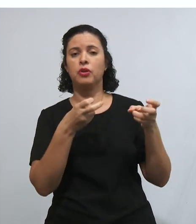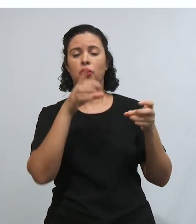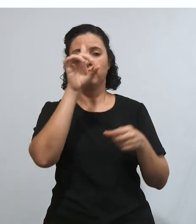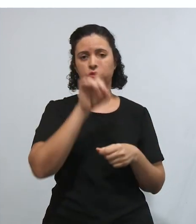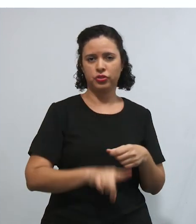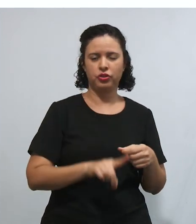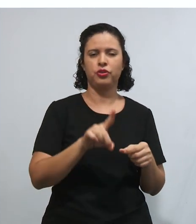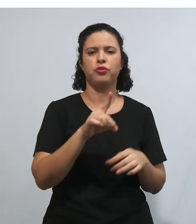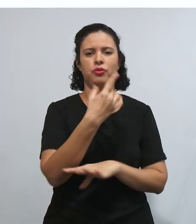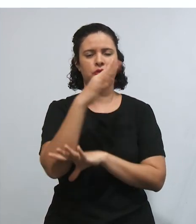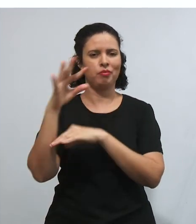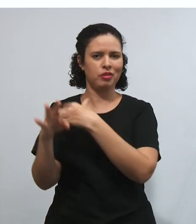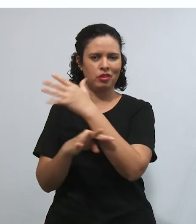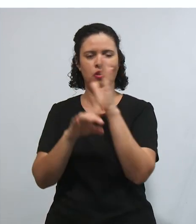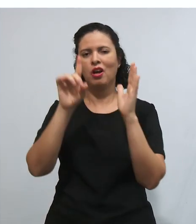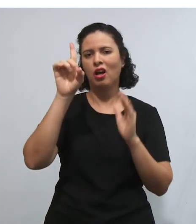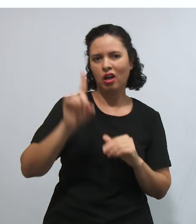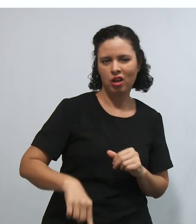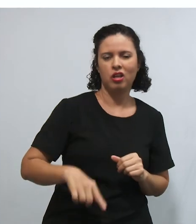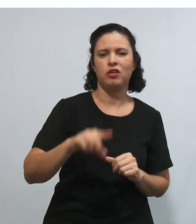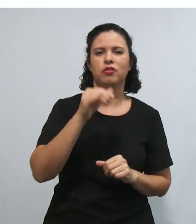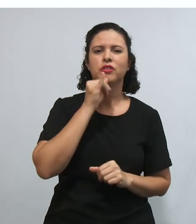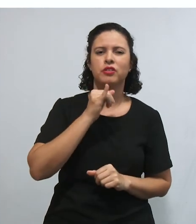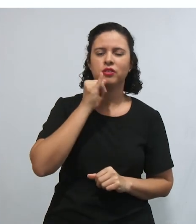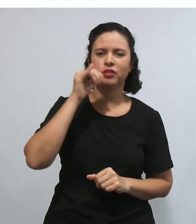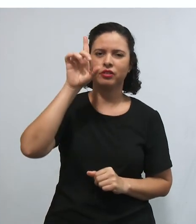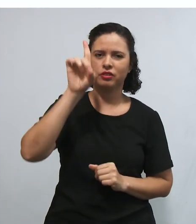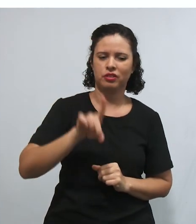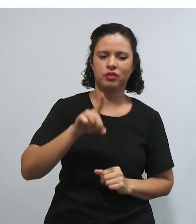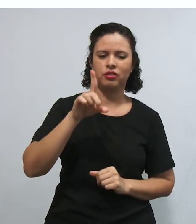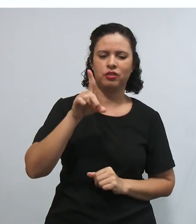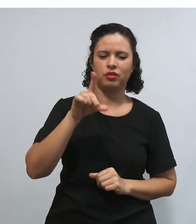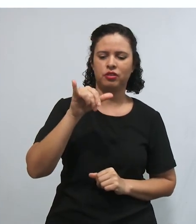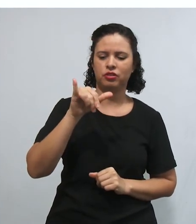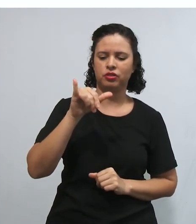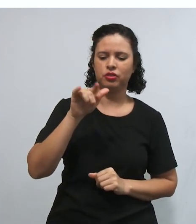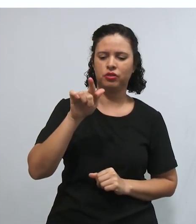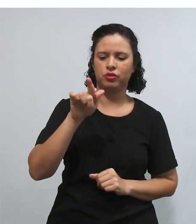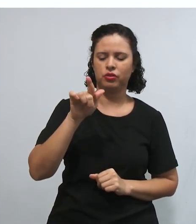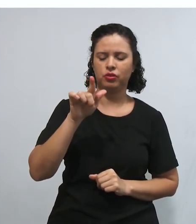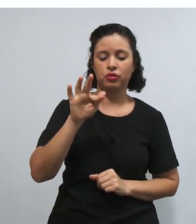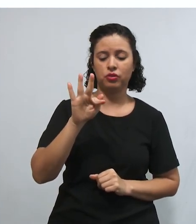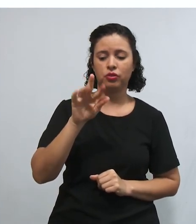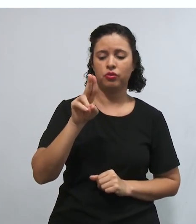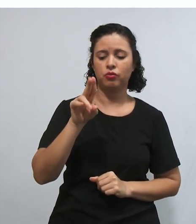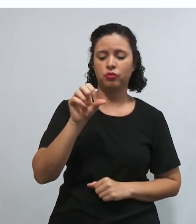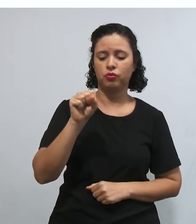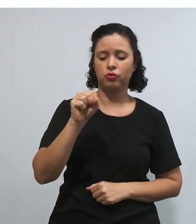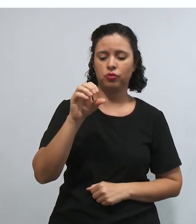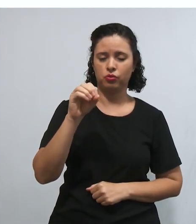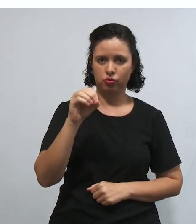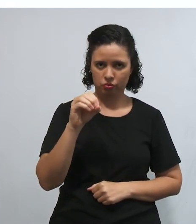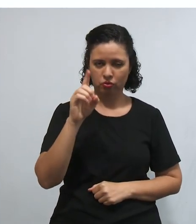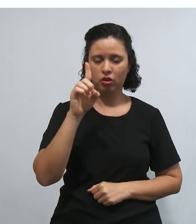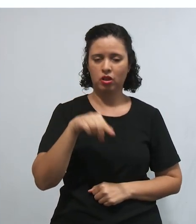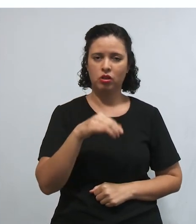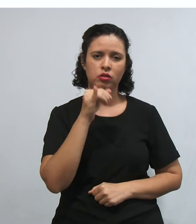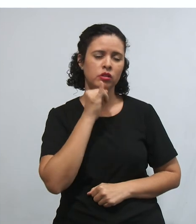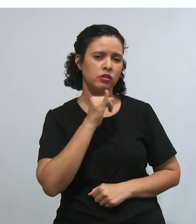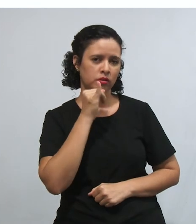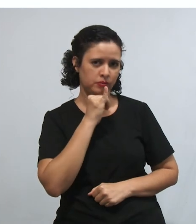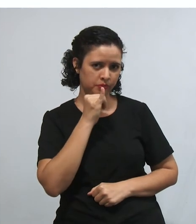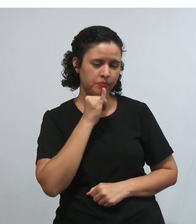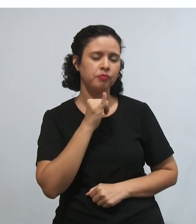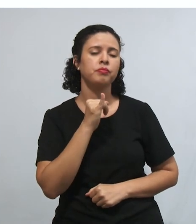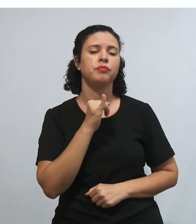é um exemplo de um direito difuso. Então, portanto, é um exemplo de um direito de terceira geração, o meio